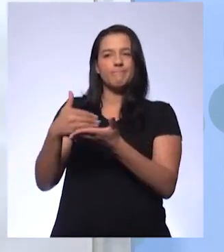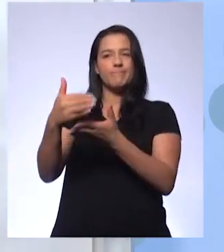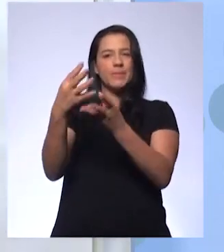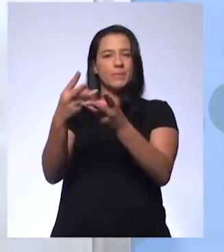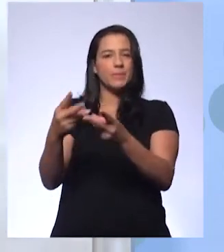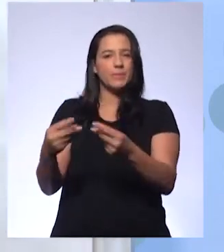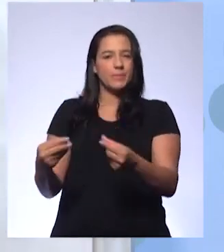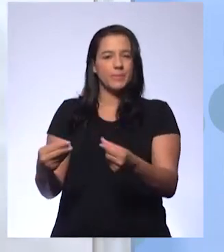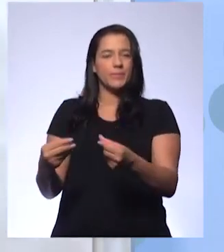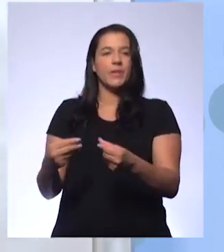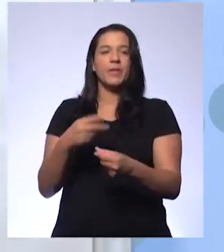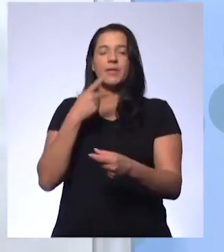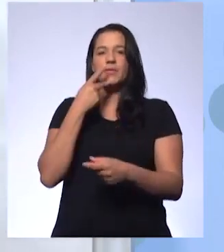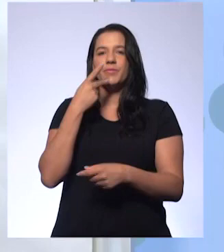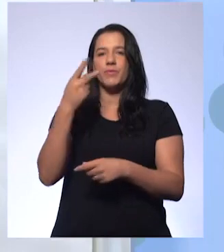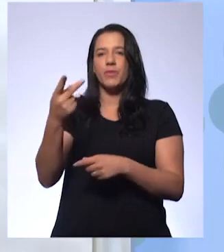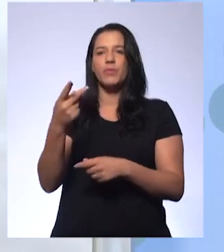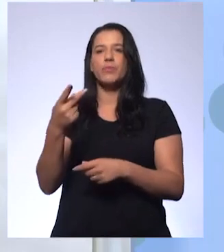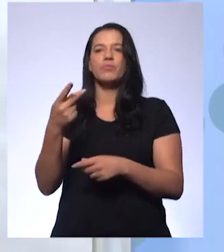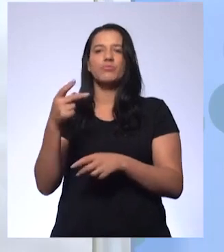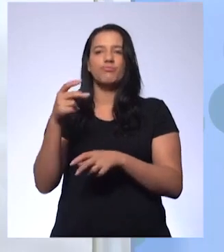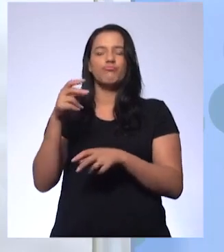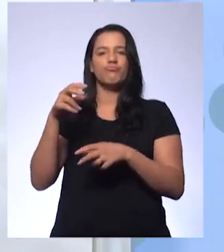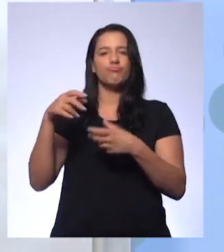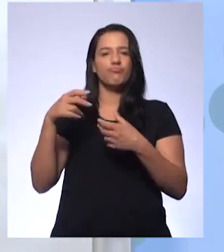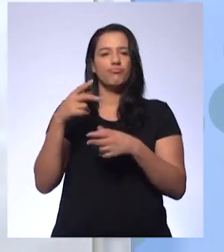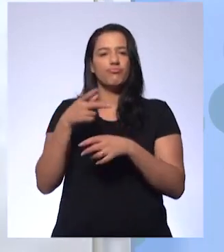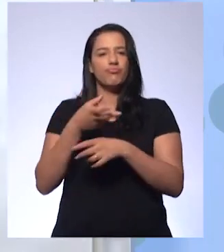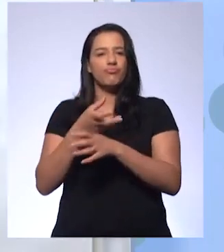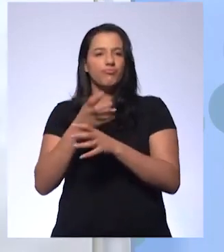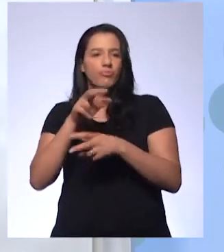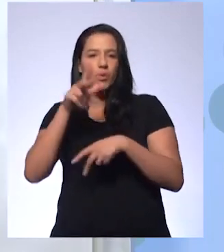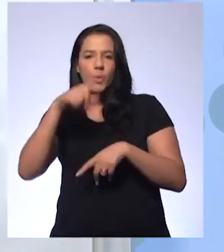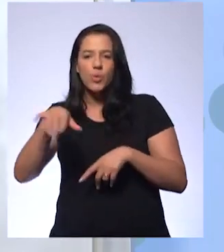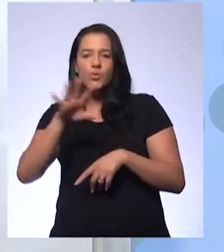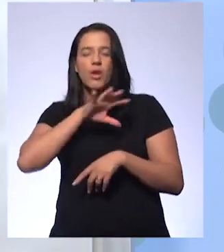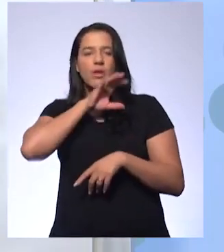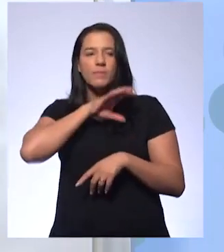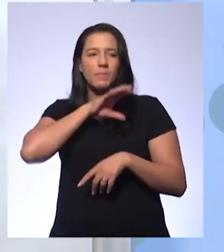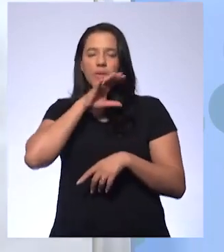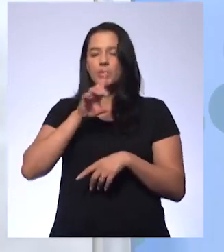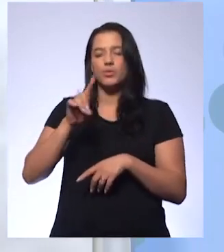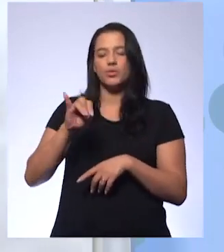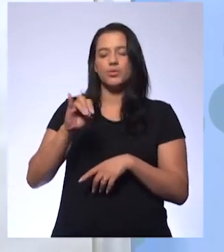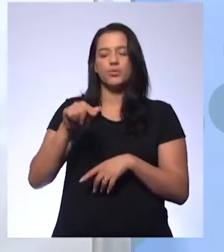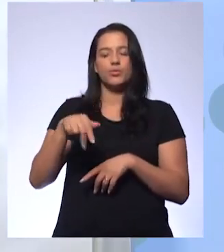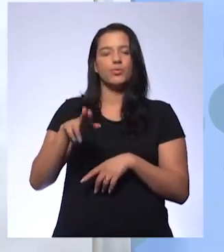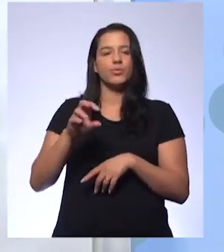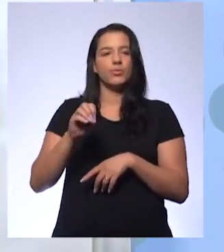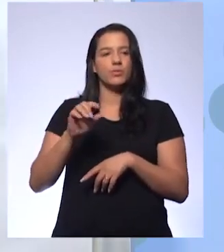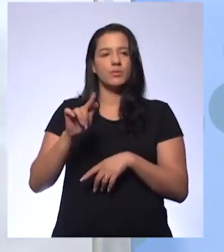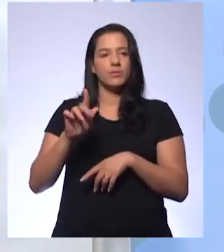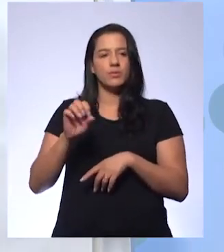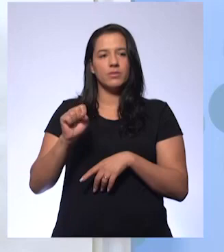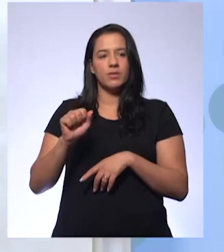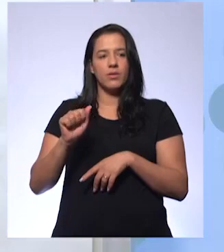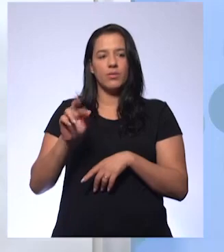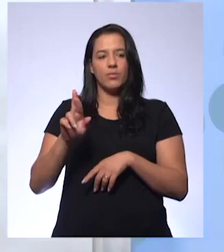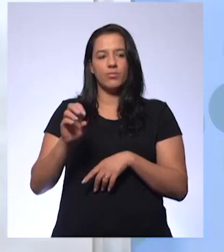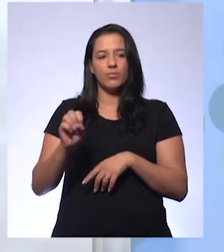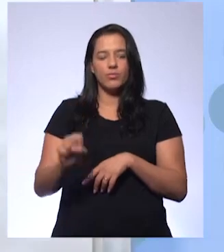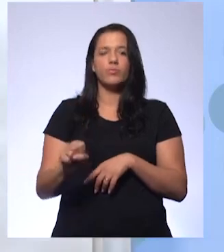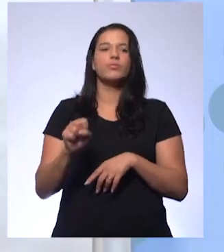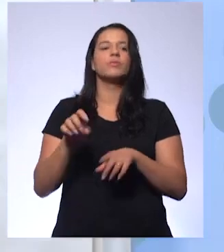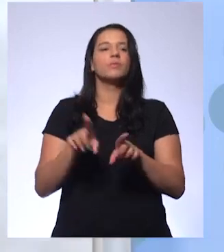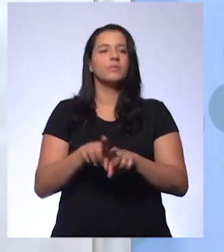dinossauro e tal, acabou a aula, né? E eu prometi que eu ia voltar o assunto a partir daí, lembra? Aí o professor Magno tinha montado a